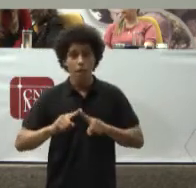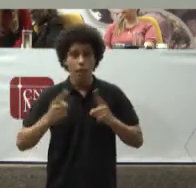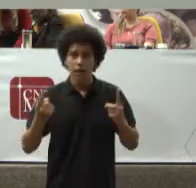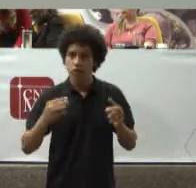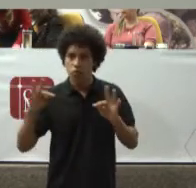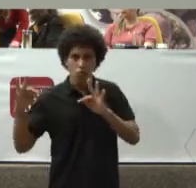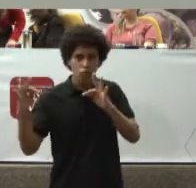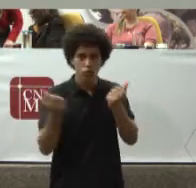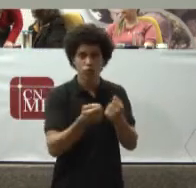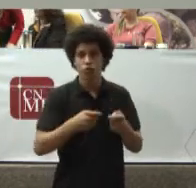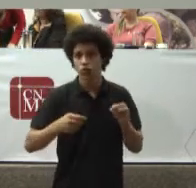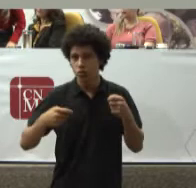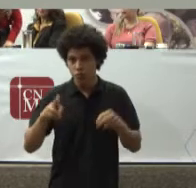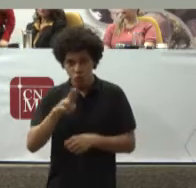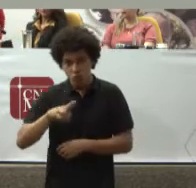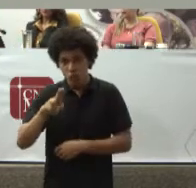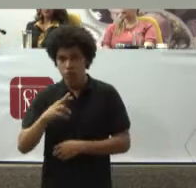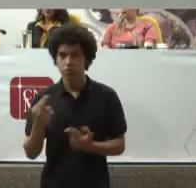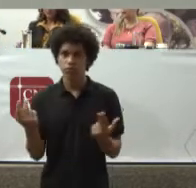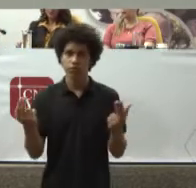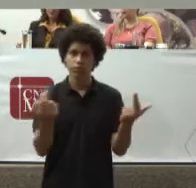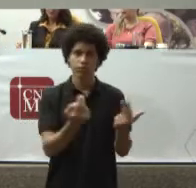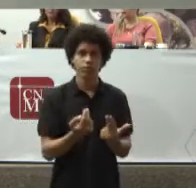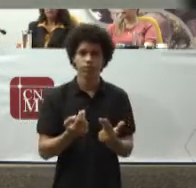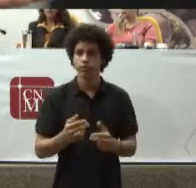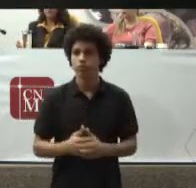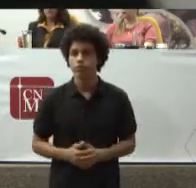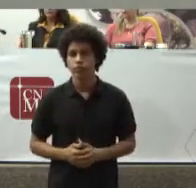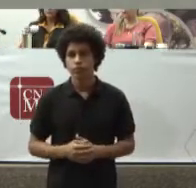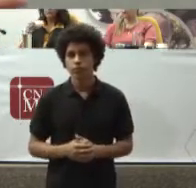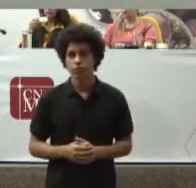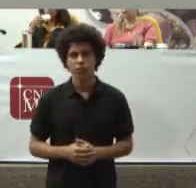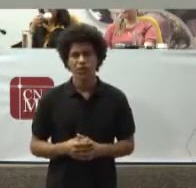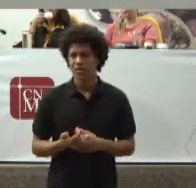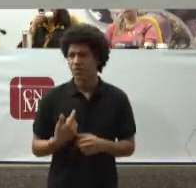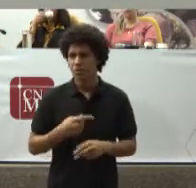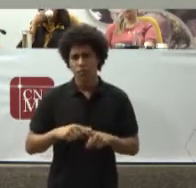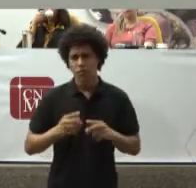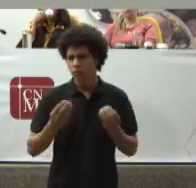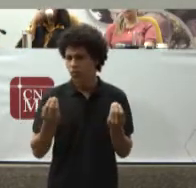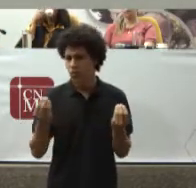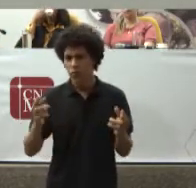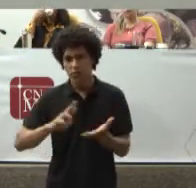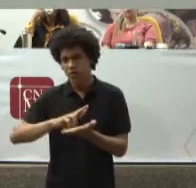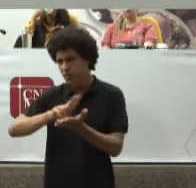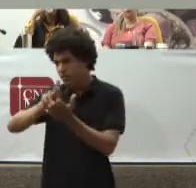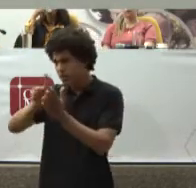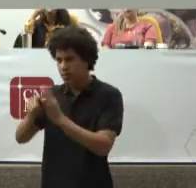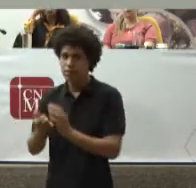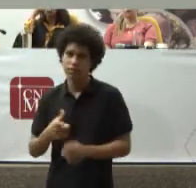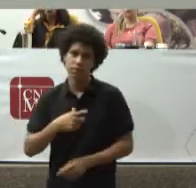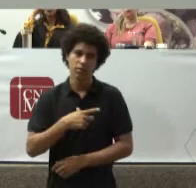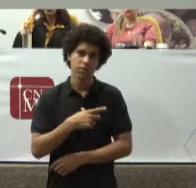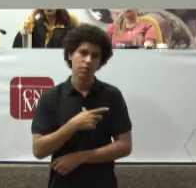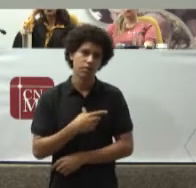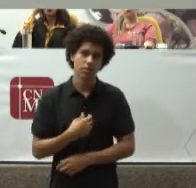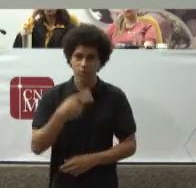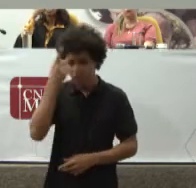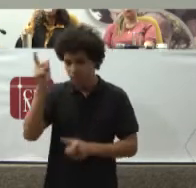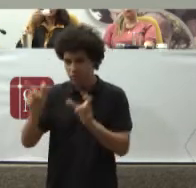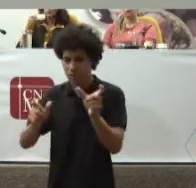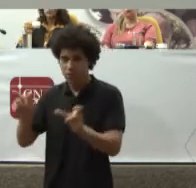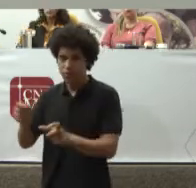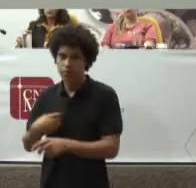origem Em razão De tantas Diferenças Que são Opções